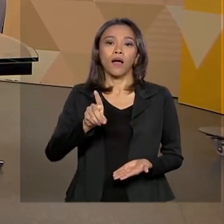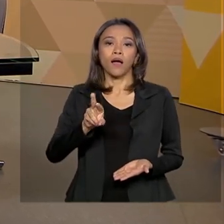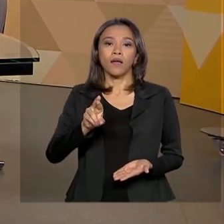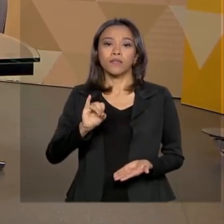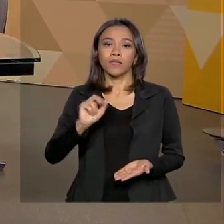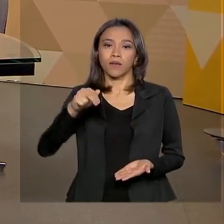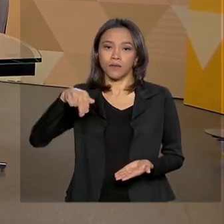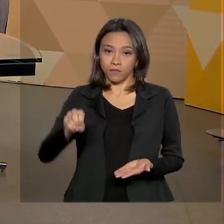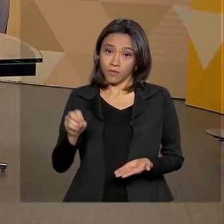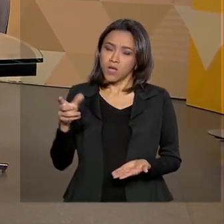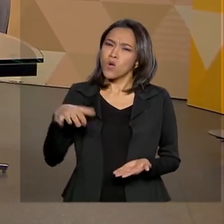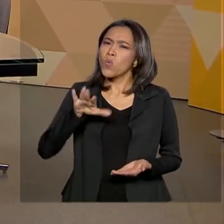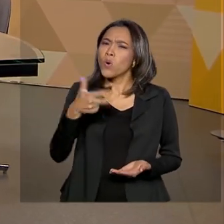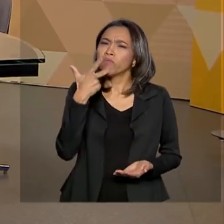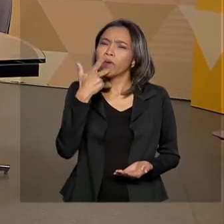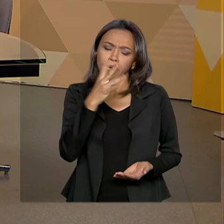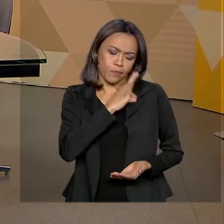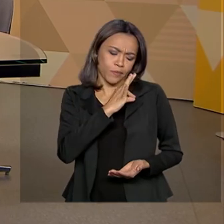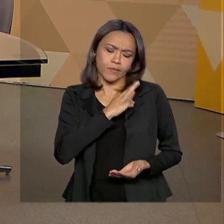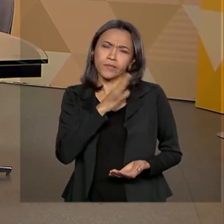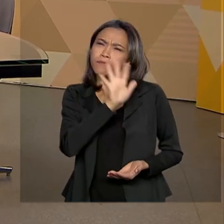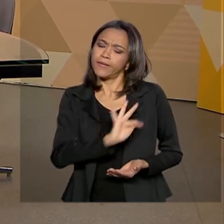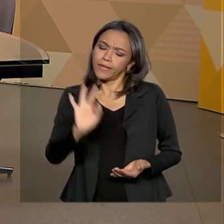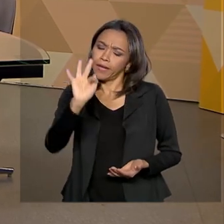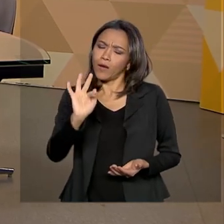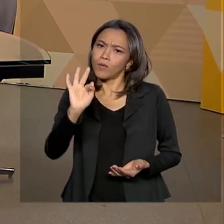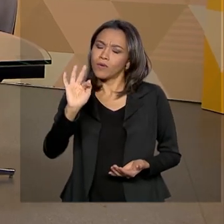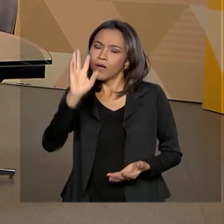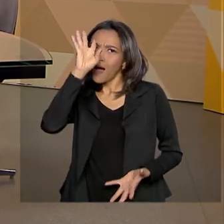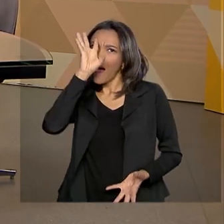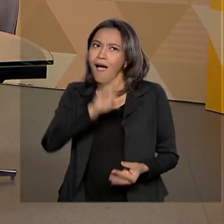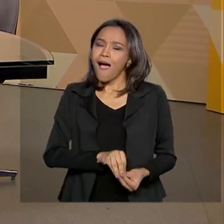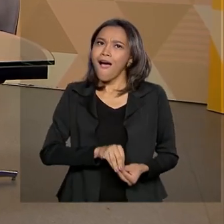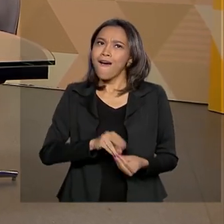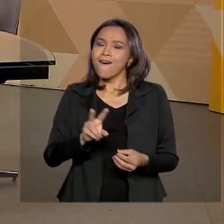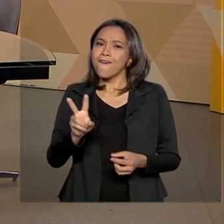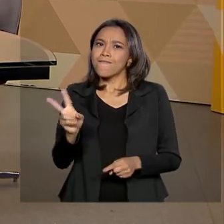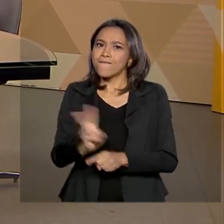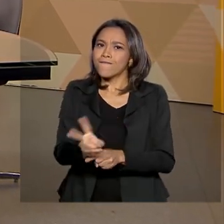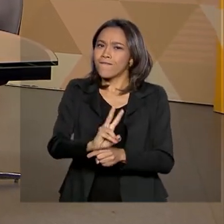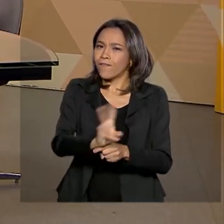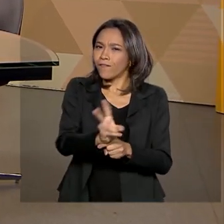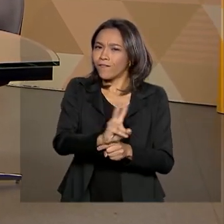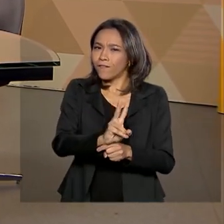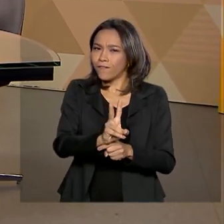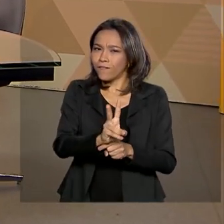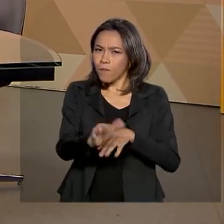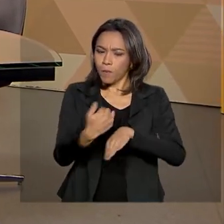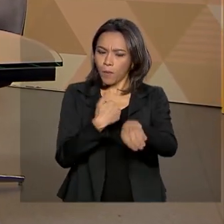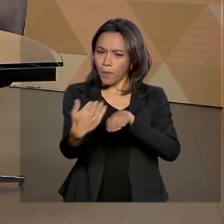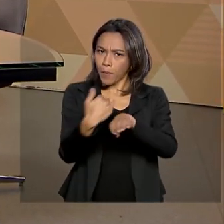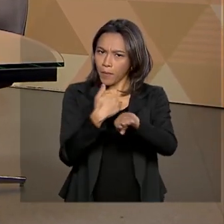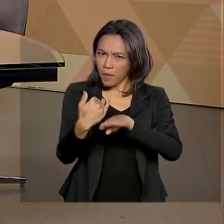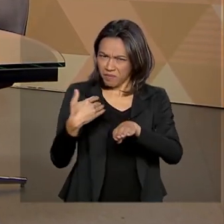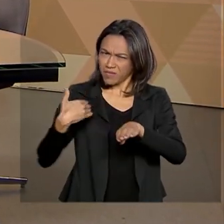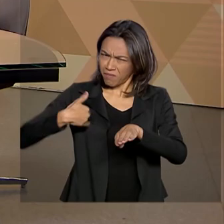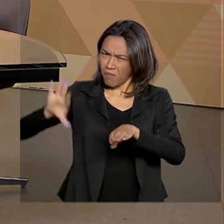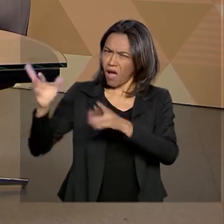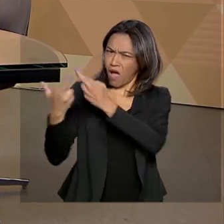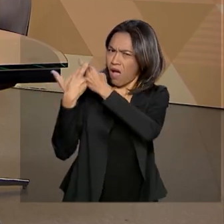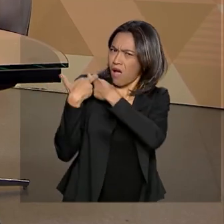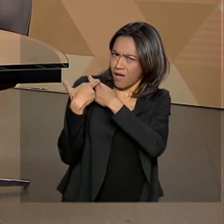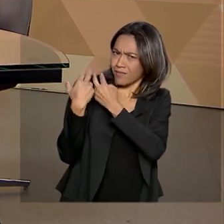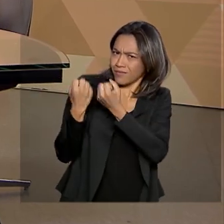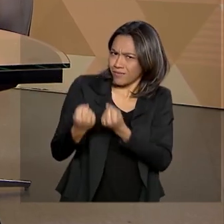diretor, quando a gente fala em PRF, logo vem à mente a fiscalização de trânsito, mas o trabalho da PRF vai muito além, tem